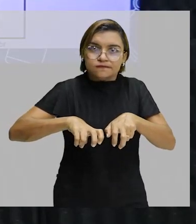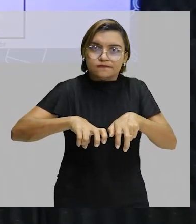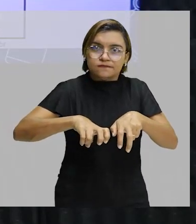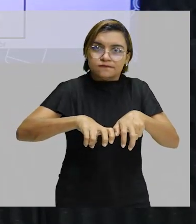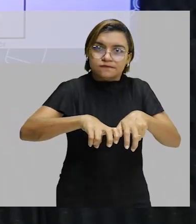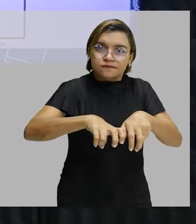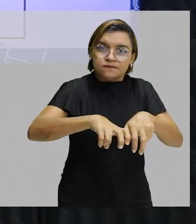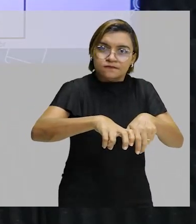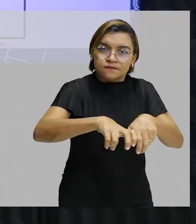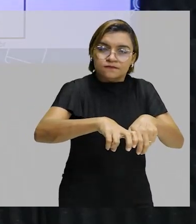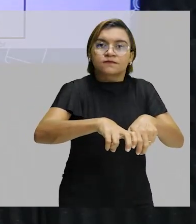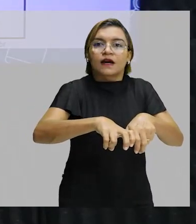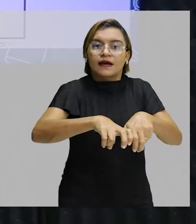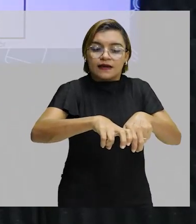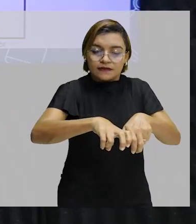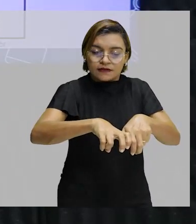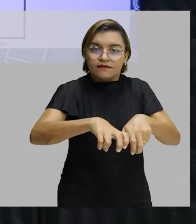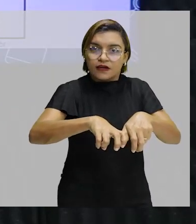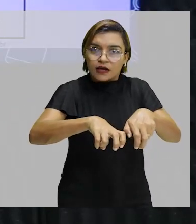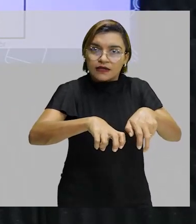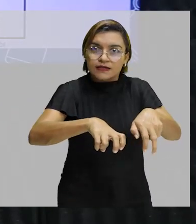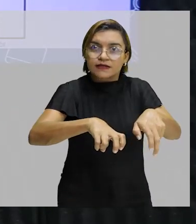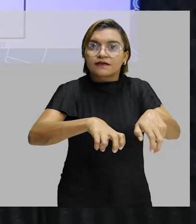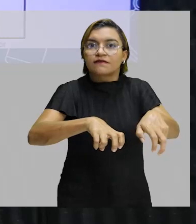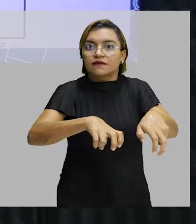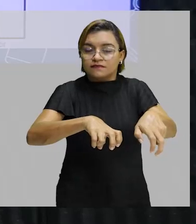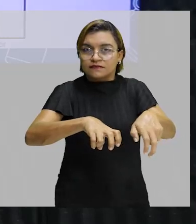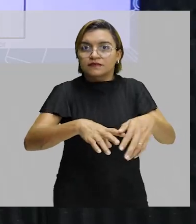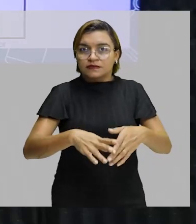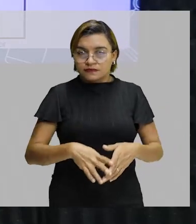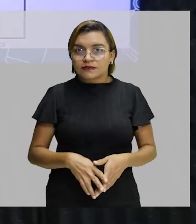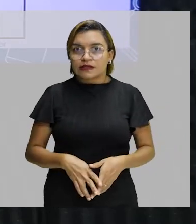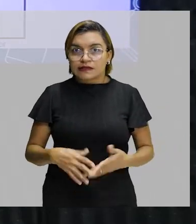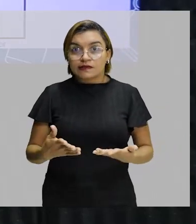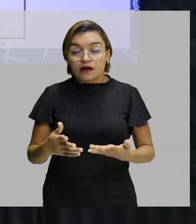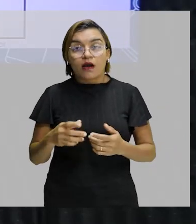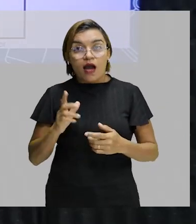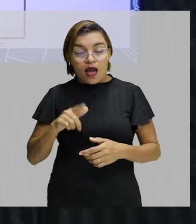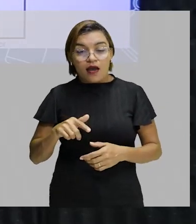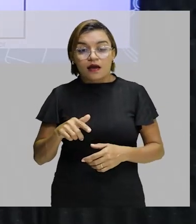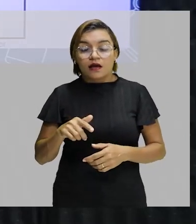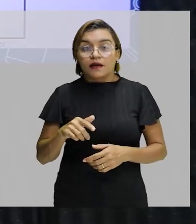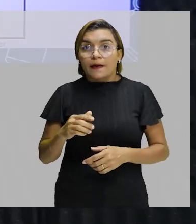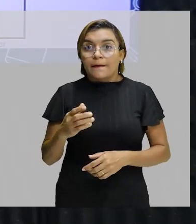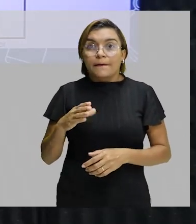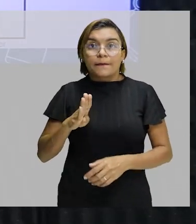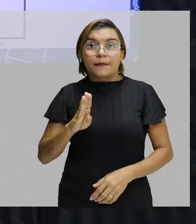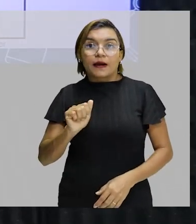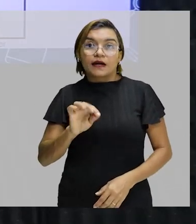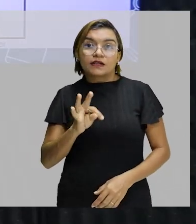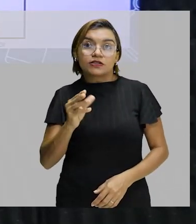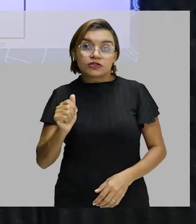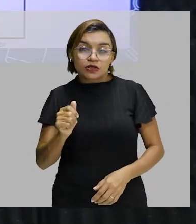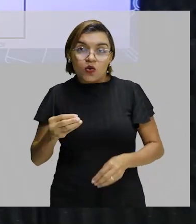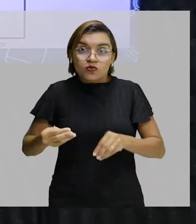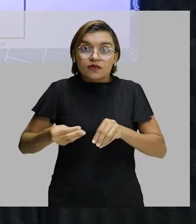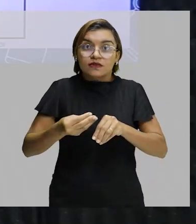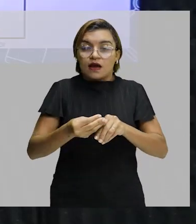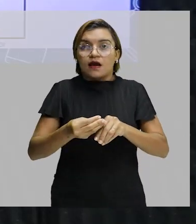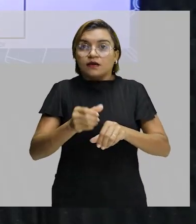atleta companheiro, que é o parceiro dele, alcance para poder fazer a passagem do bastão. Ele não vai correr